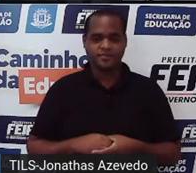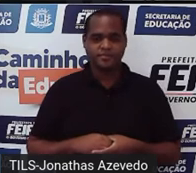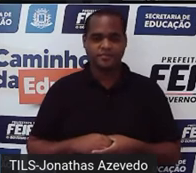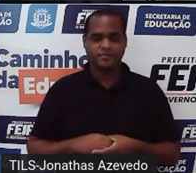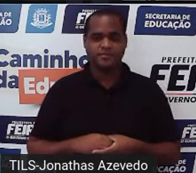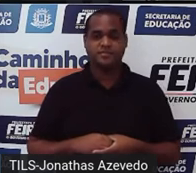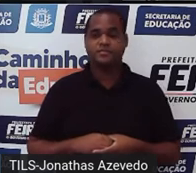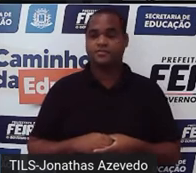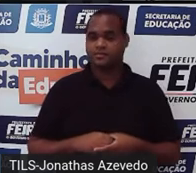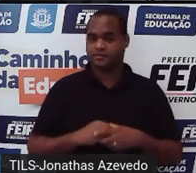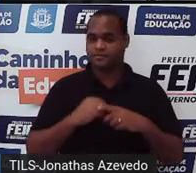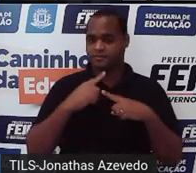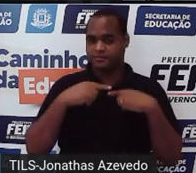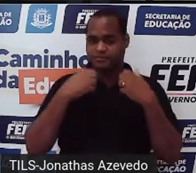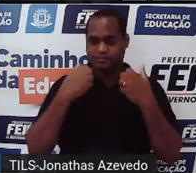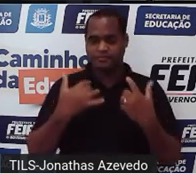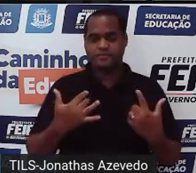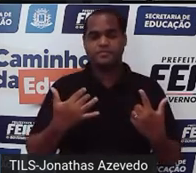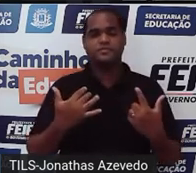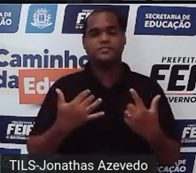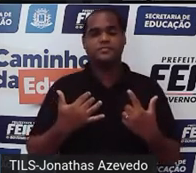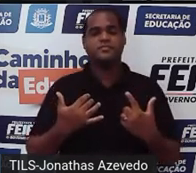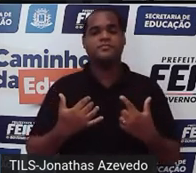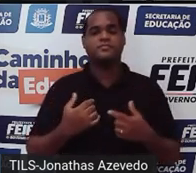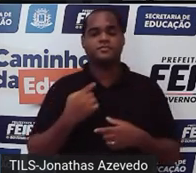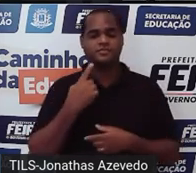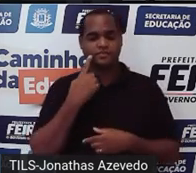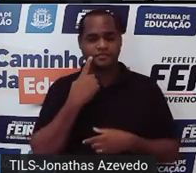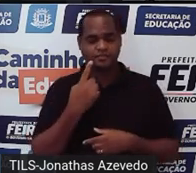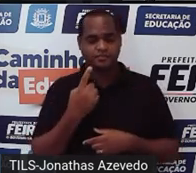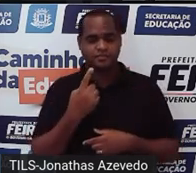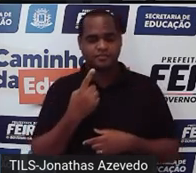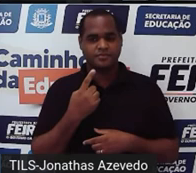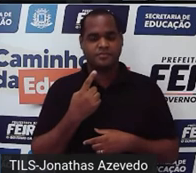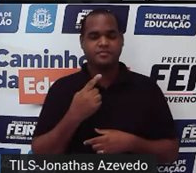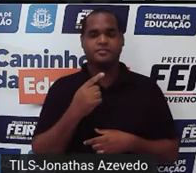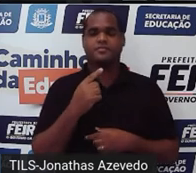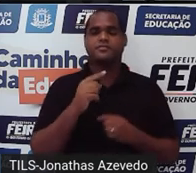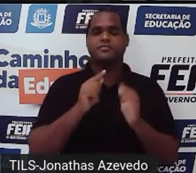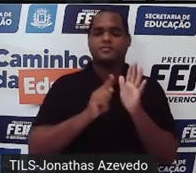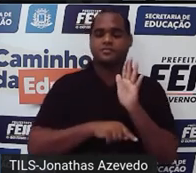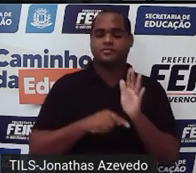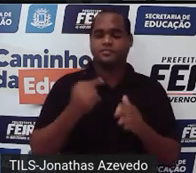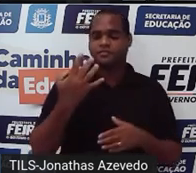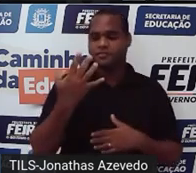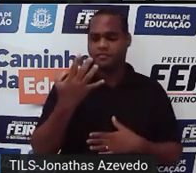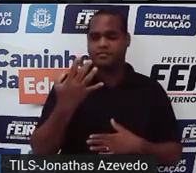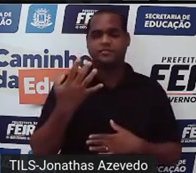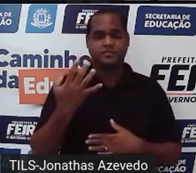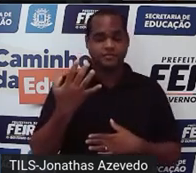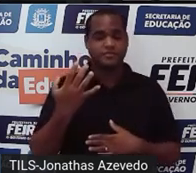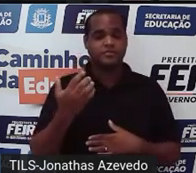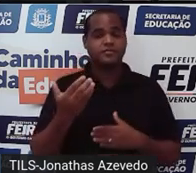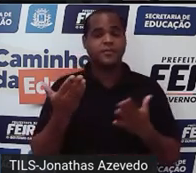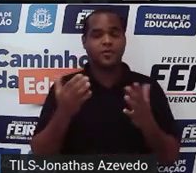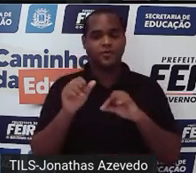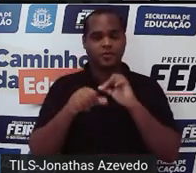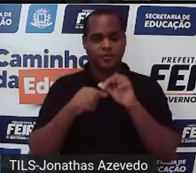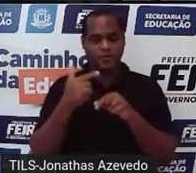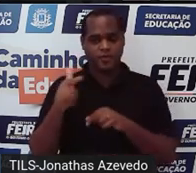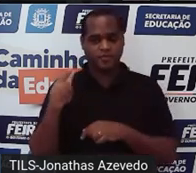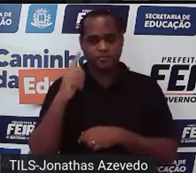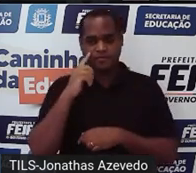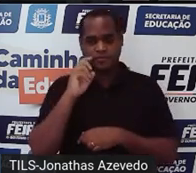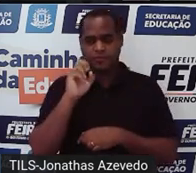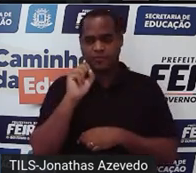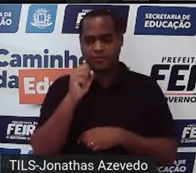e depois uma vez menos 4 dá o próprio menos 4 e aí agora eu vou pegar outra equação que eu